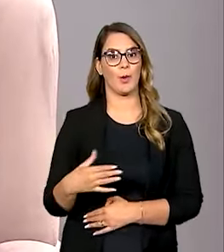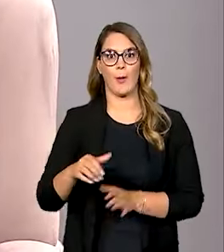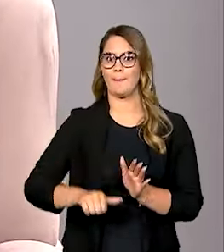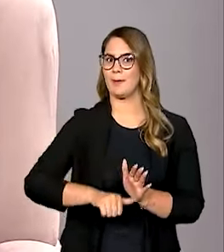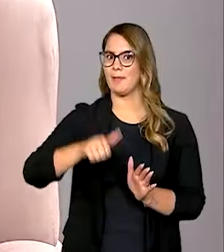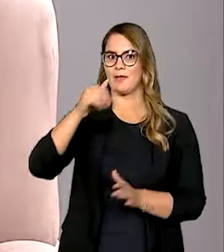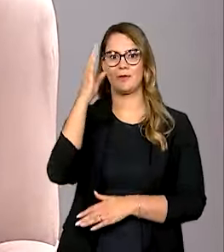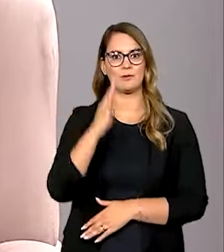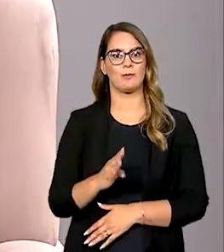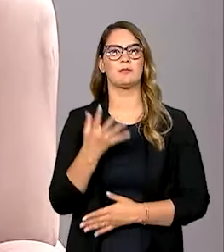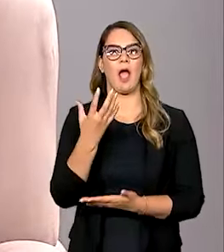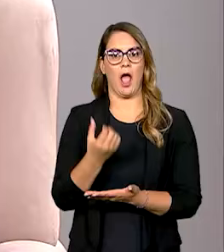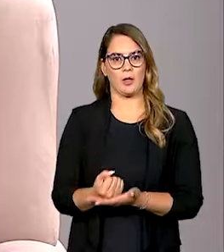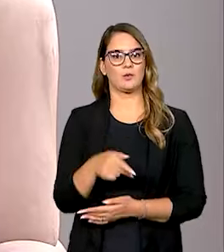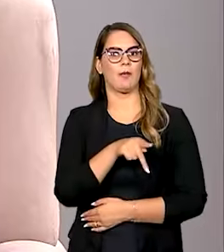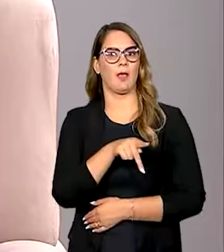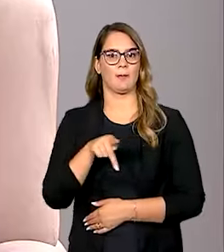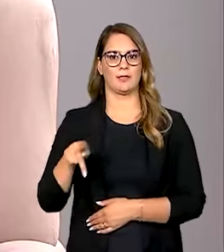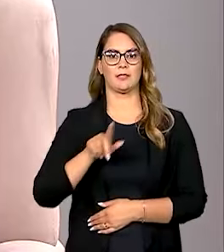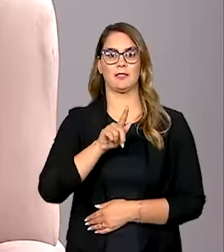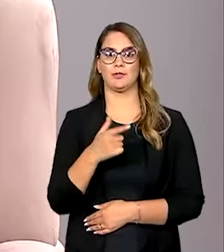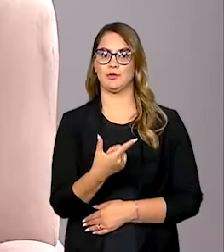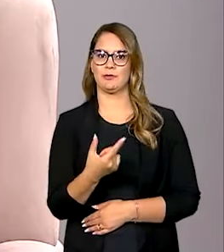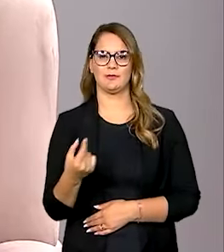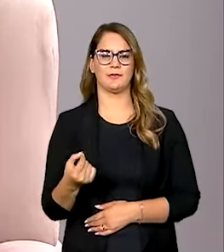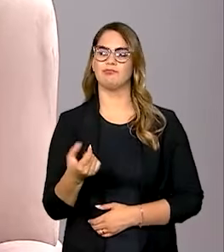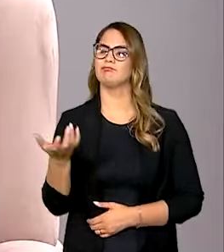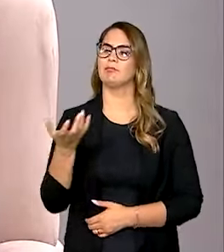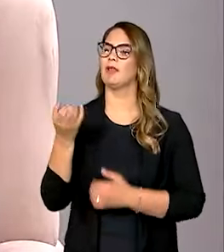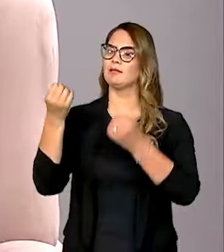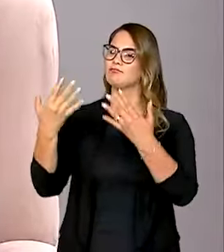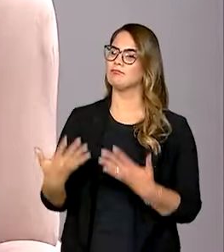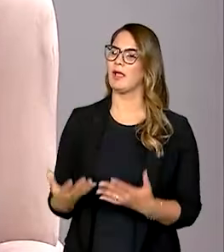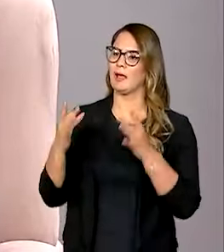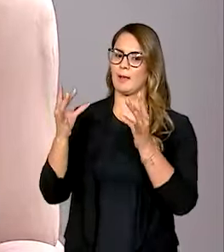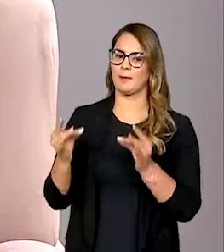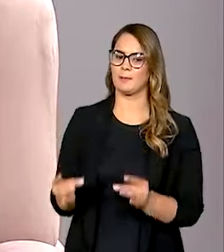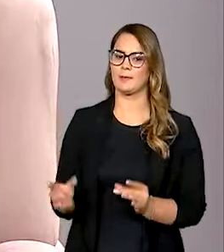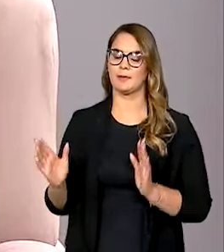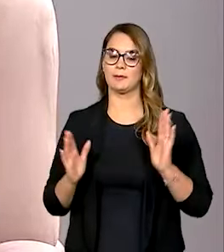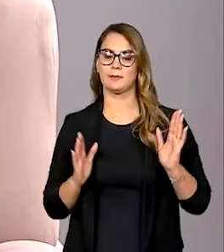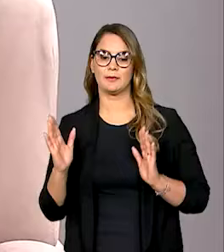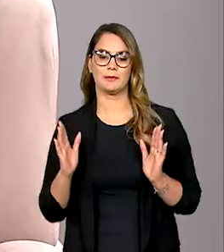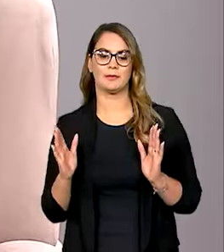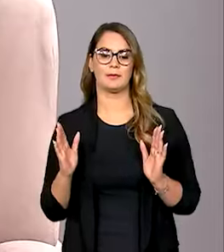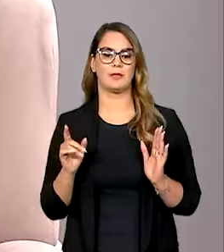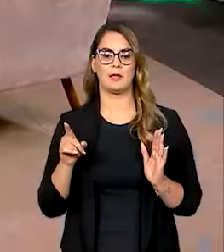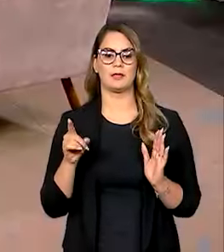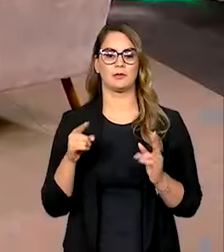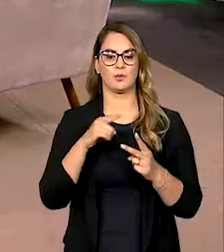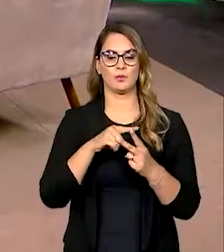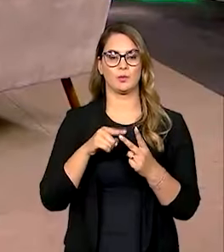primeira vez o Brasil assume aí a presidência do G20. Queria que o falasse sobre as peculiaridades desse mandato, essas